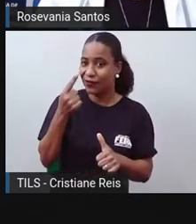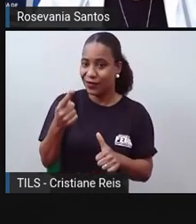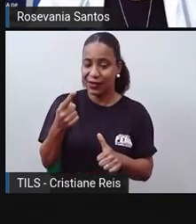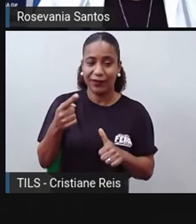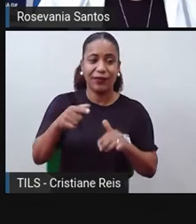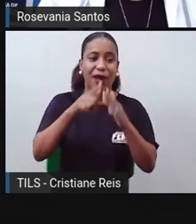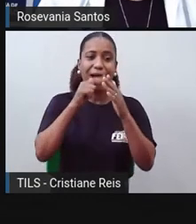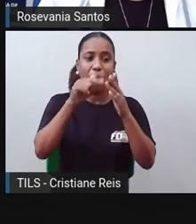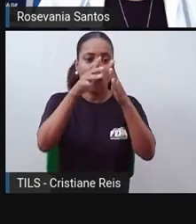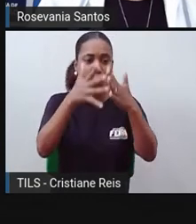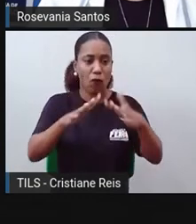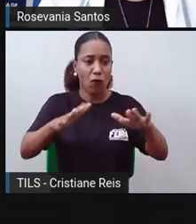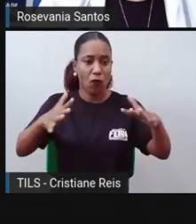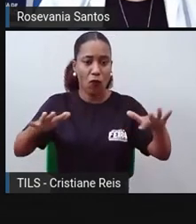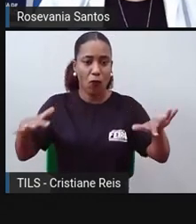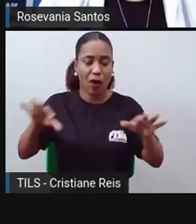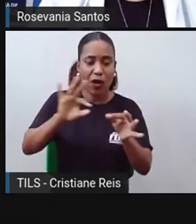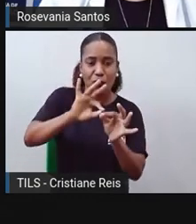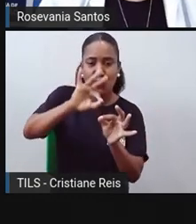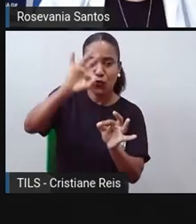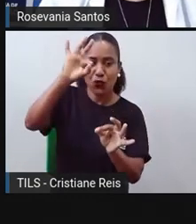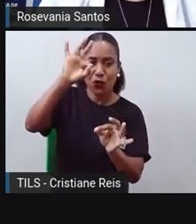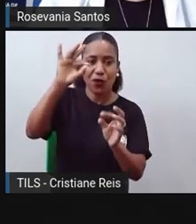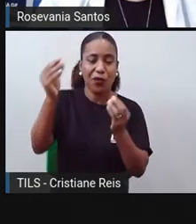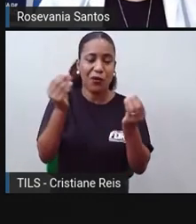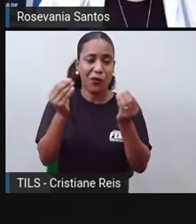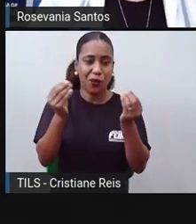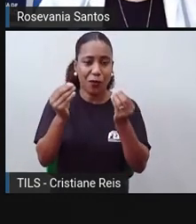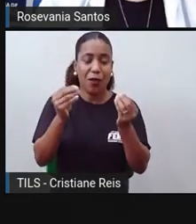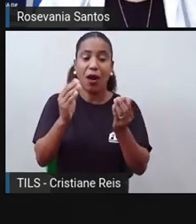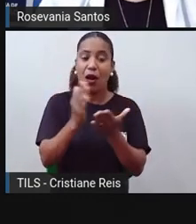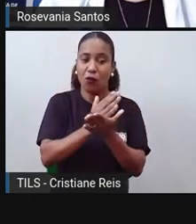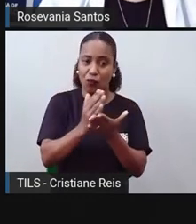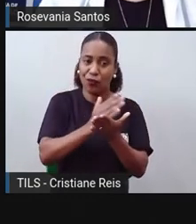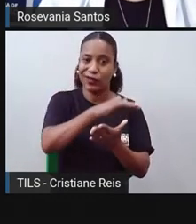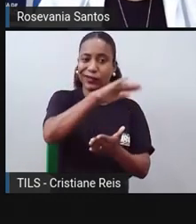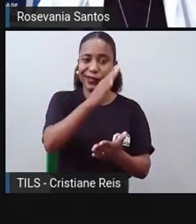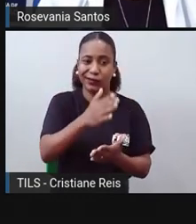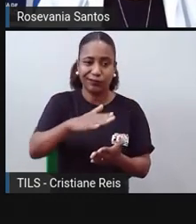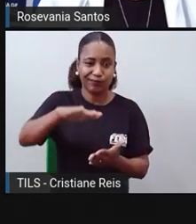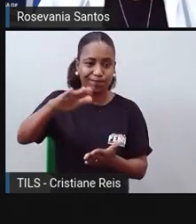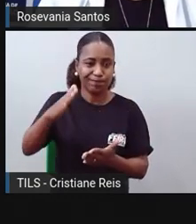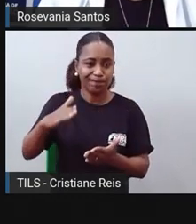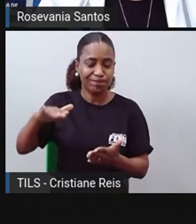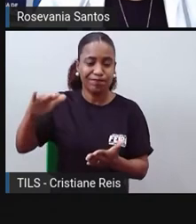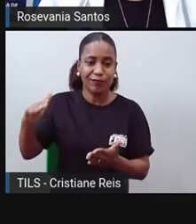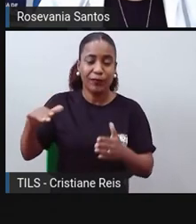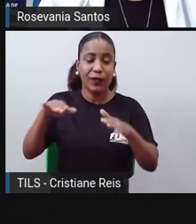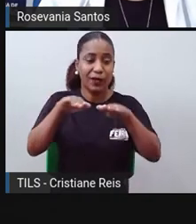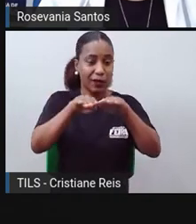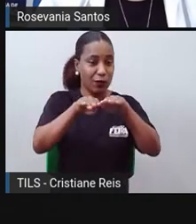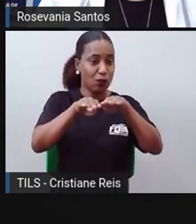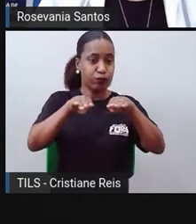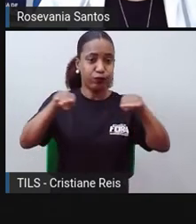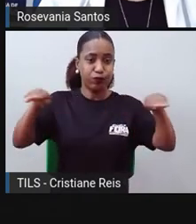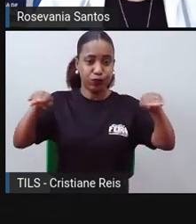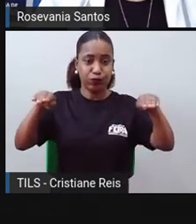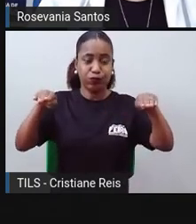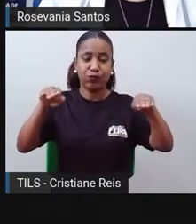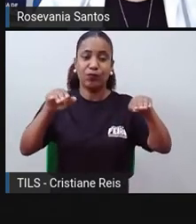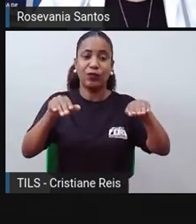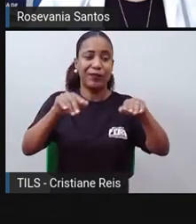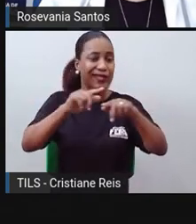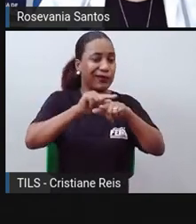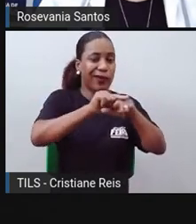Então, você vai ver aqui que a gente tem umas áreas mais elevadas, né? Aqui ao centro, mas também a gente tem uma grande área de